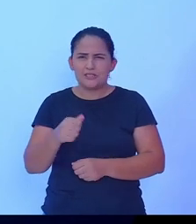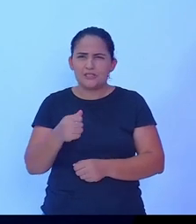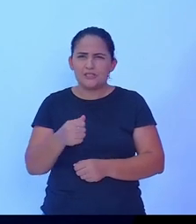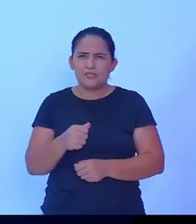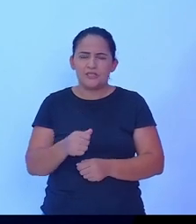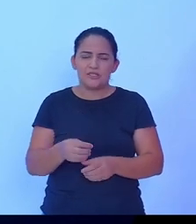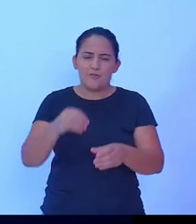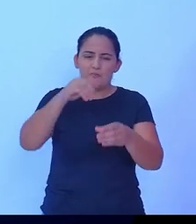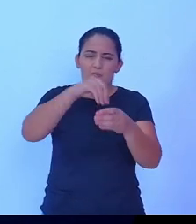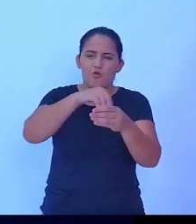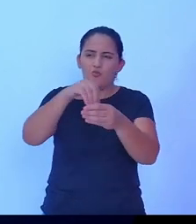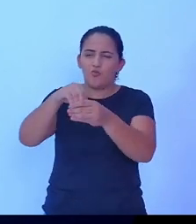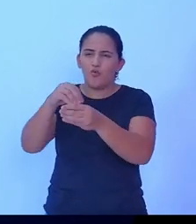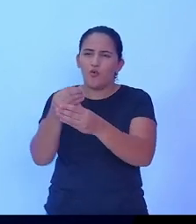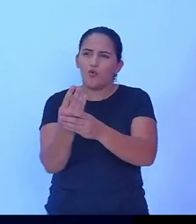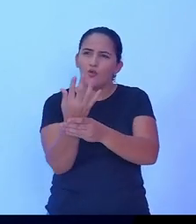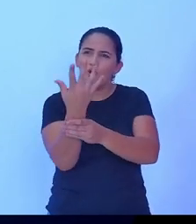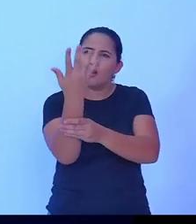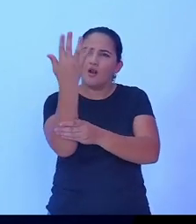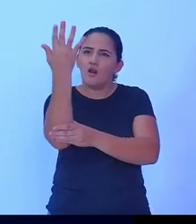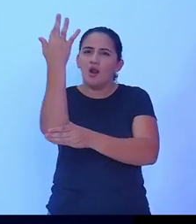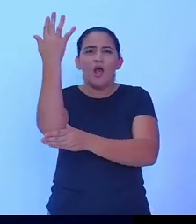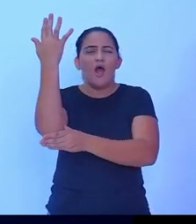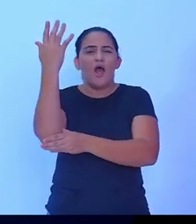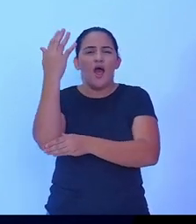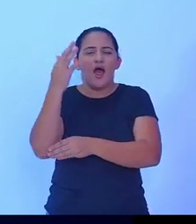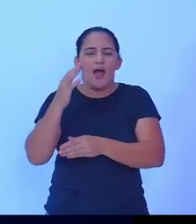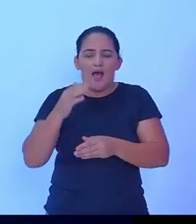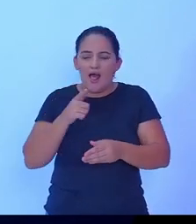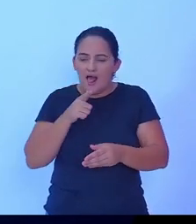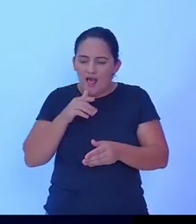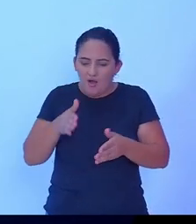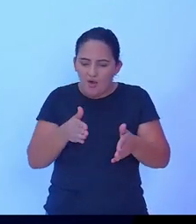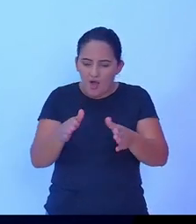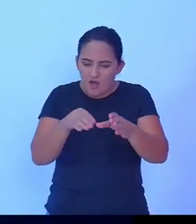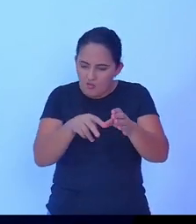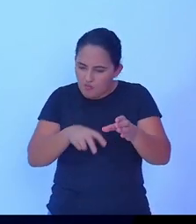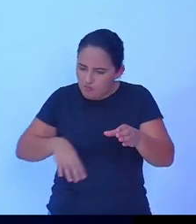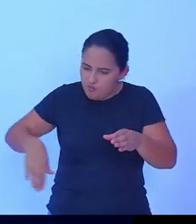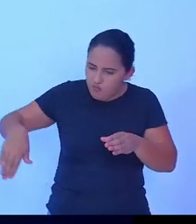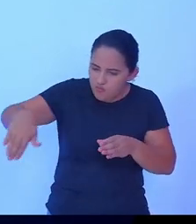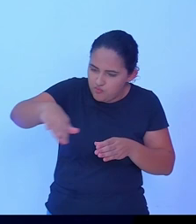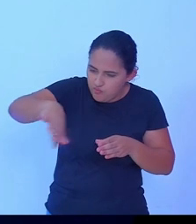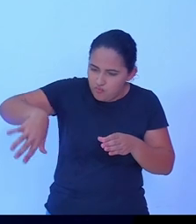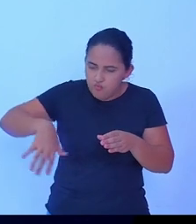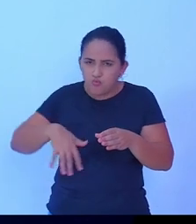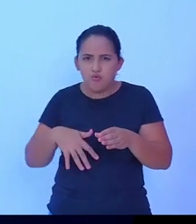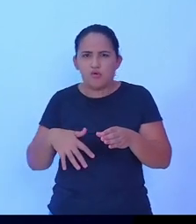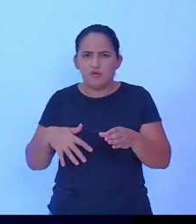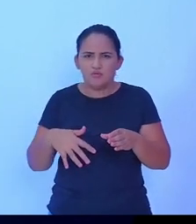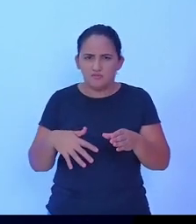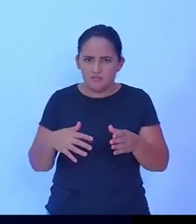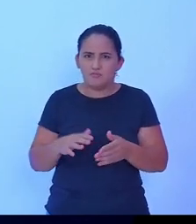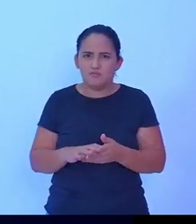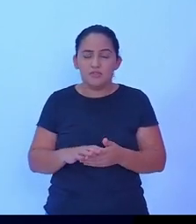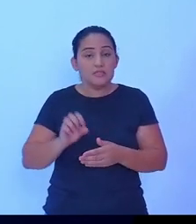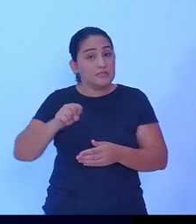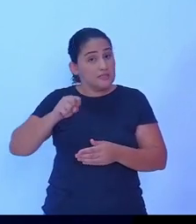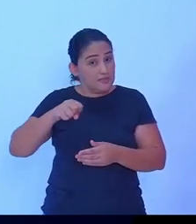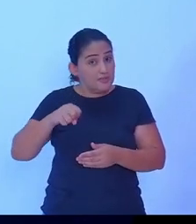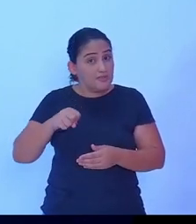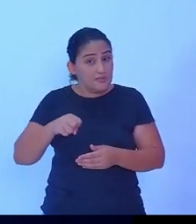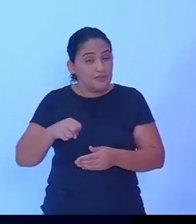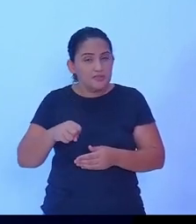ANTA e os mananciais nascentes e nós se for eleito nós queremos montar